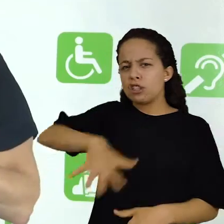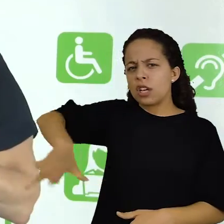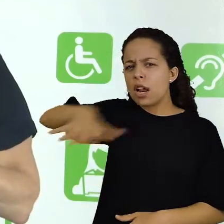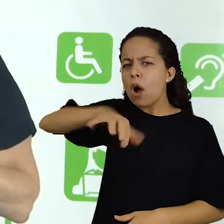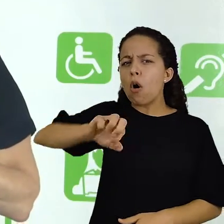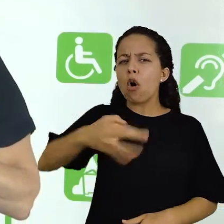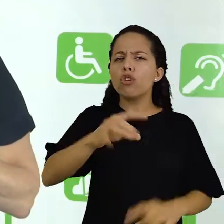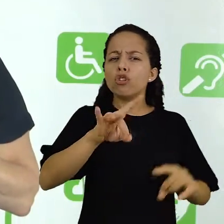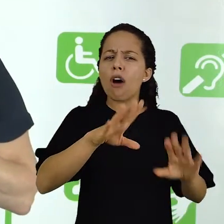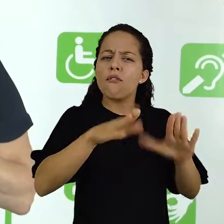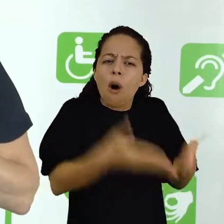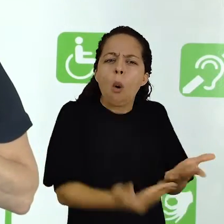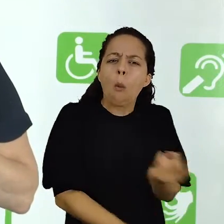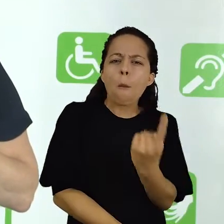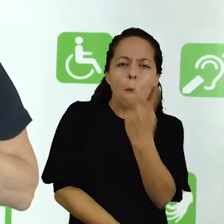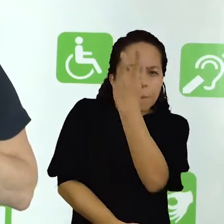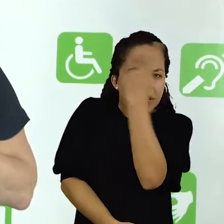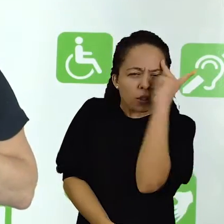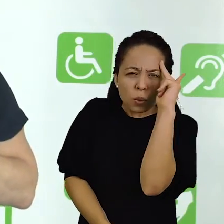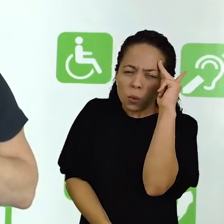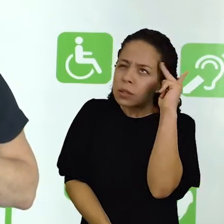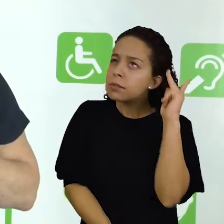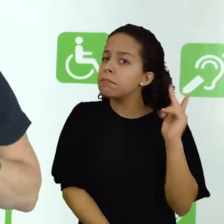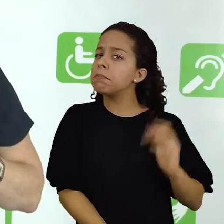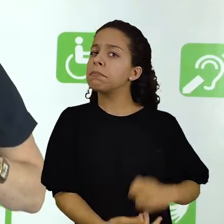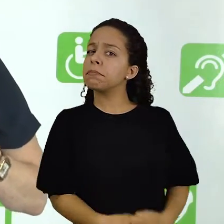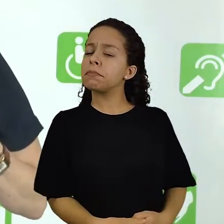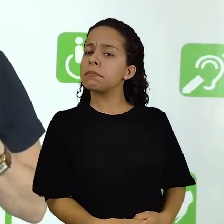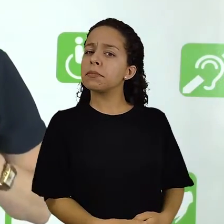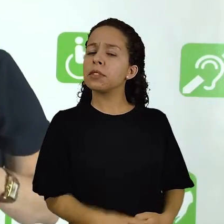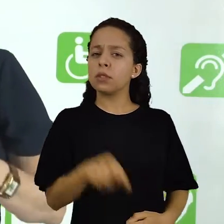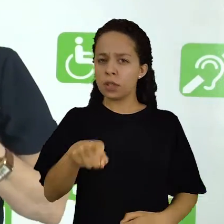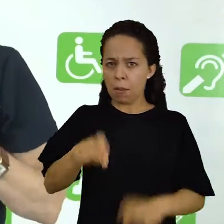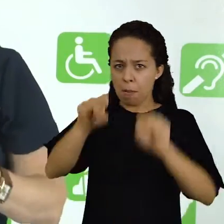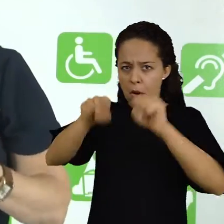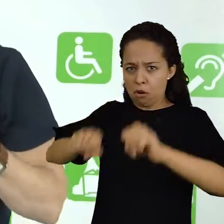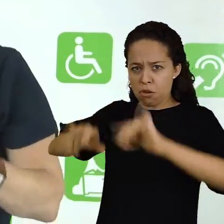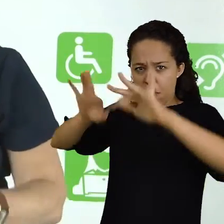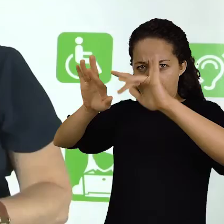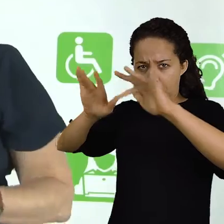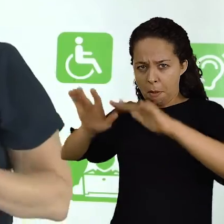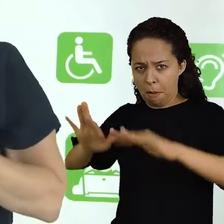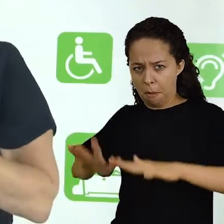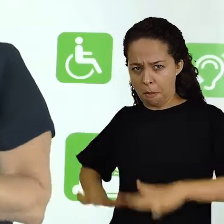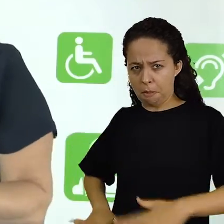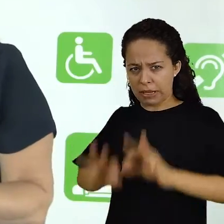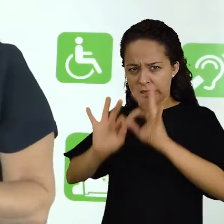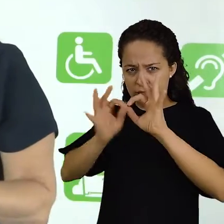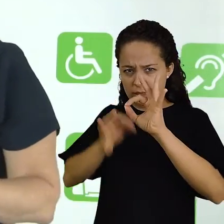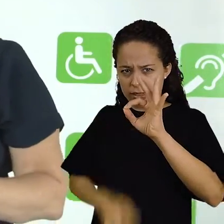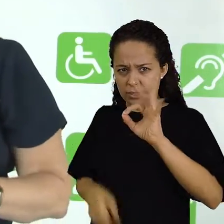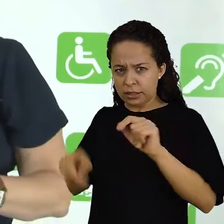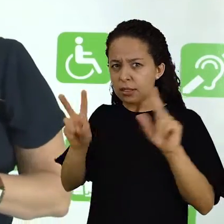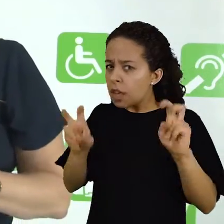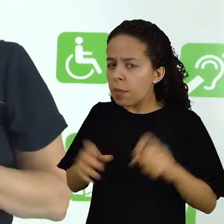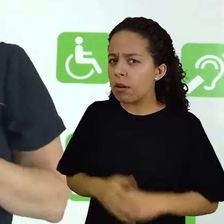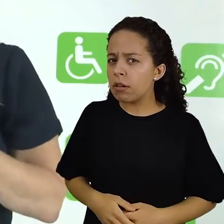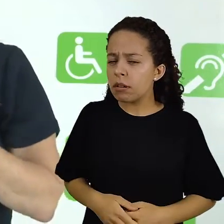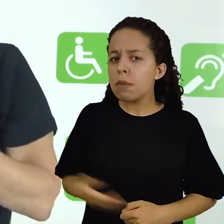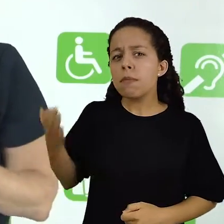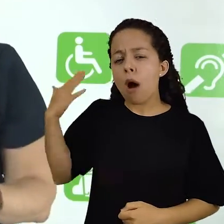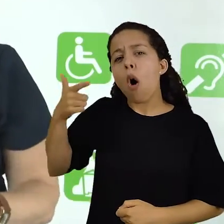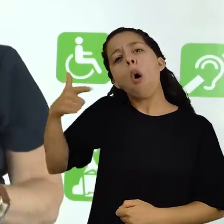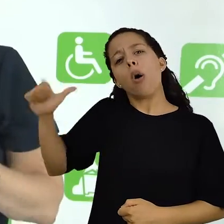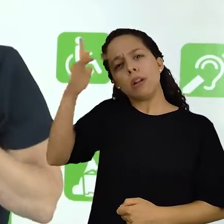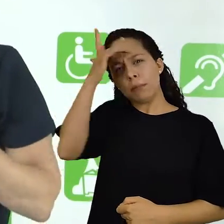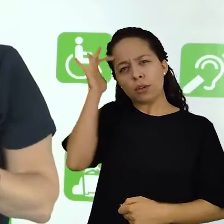amplo. Será que você vai poder escrever muito sobre esse problema? Ele já foi